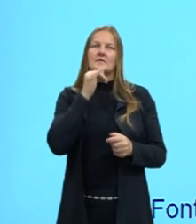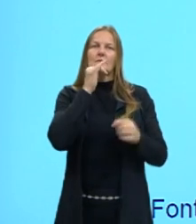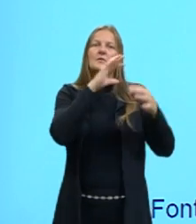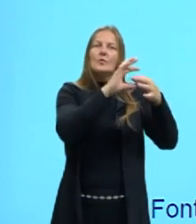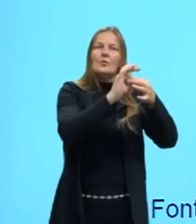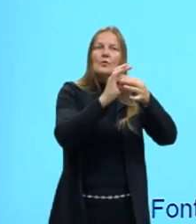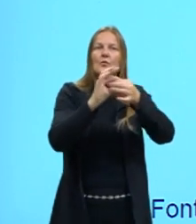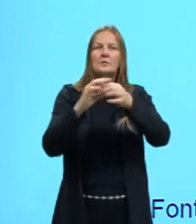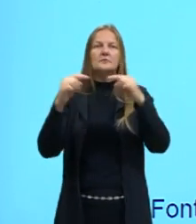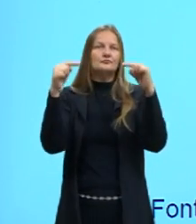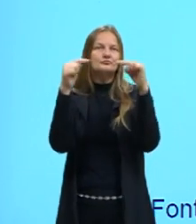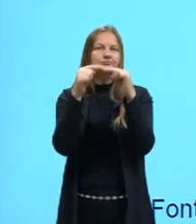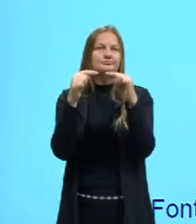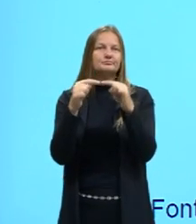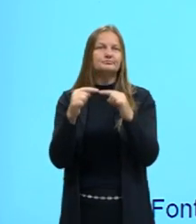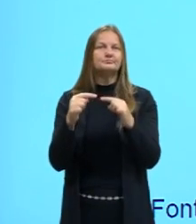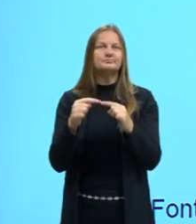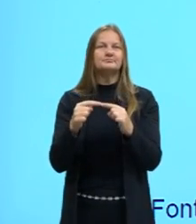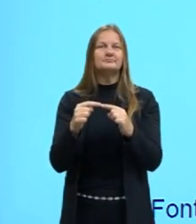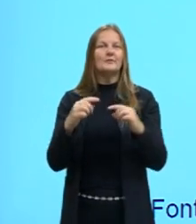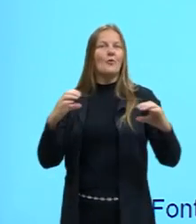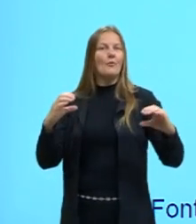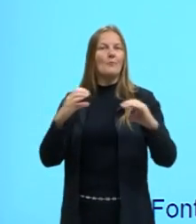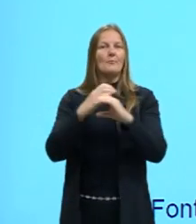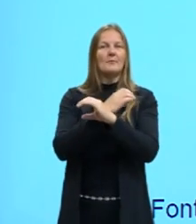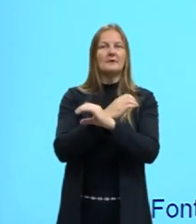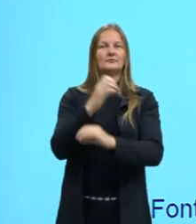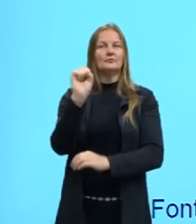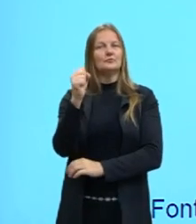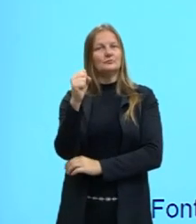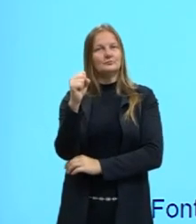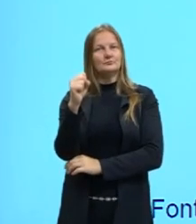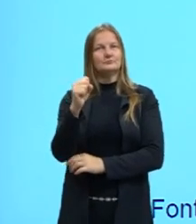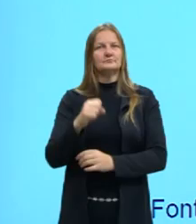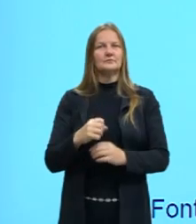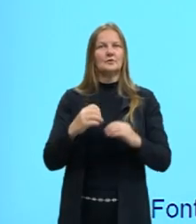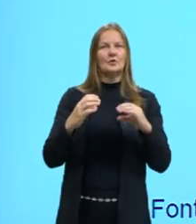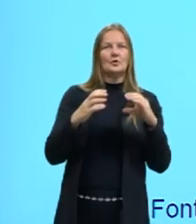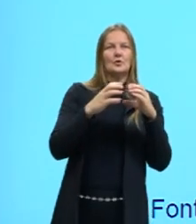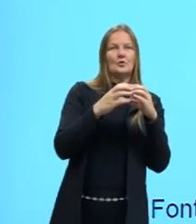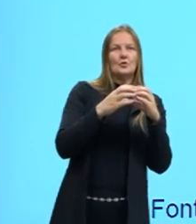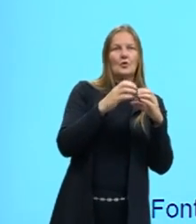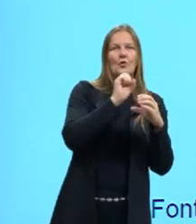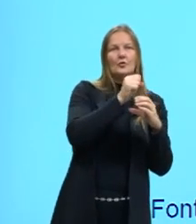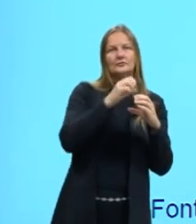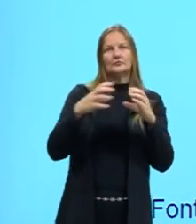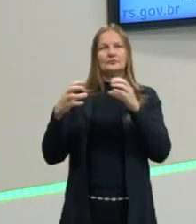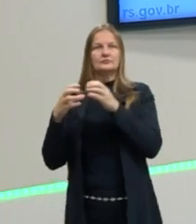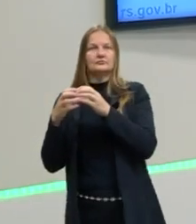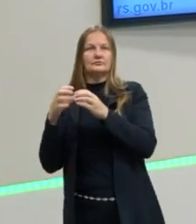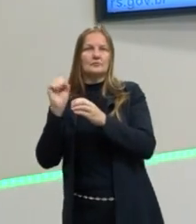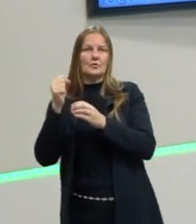combinam e acabam tendo o octeto completo. dois. Formando o nosso sal de cozinha.